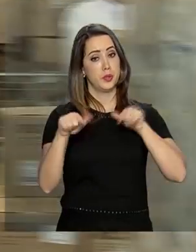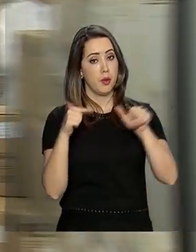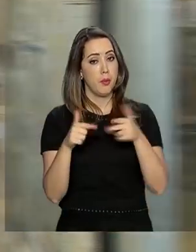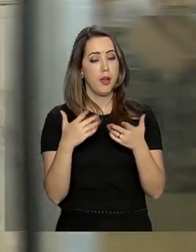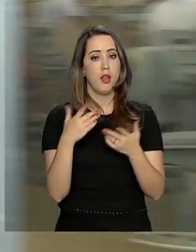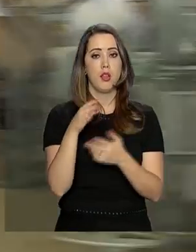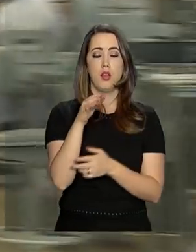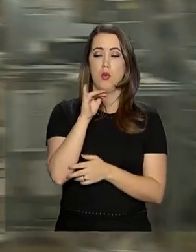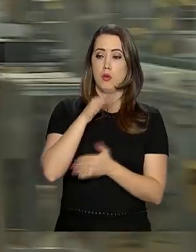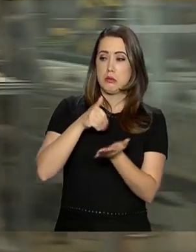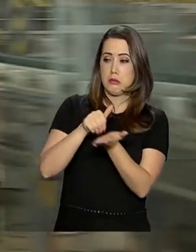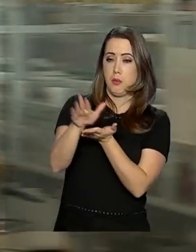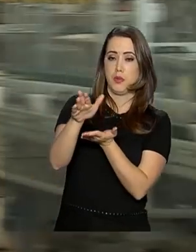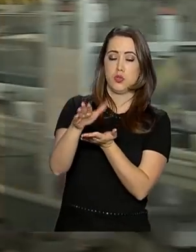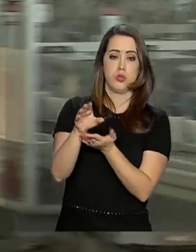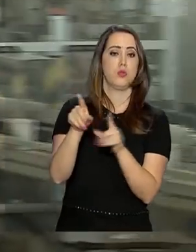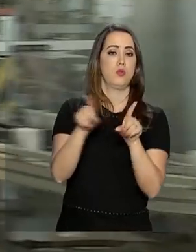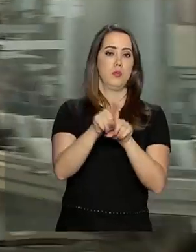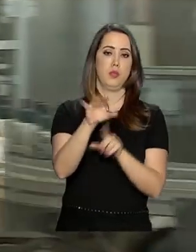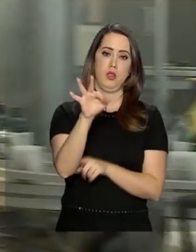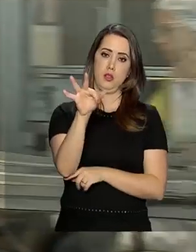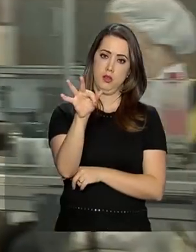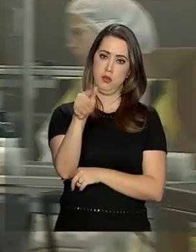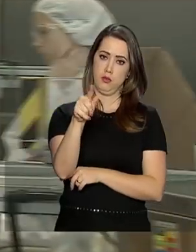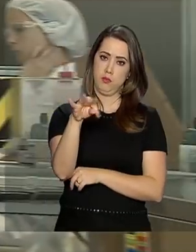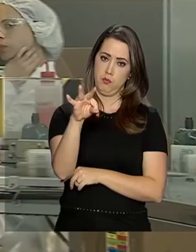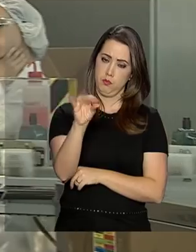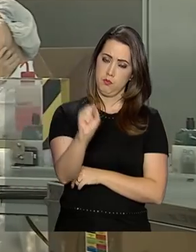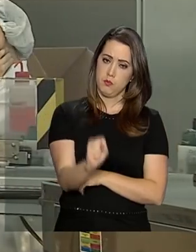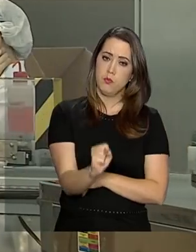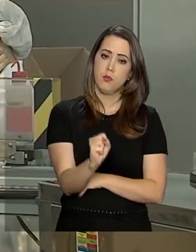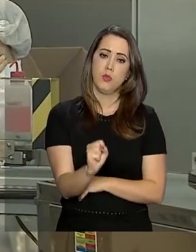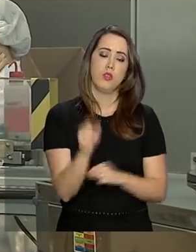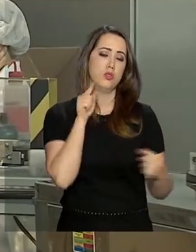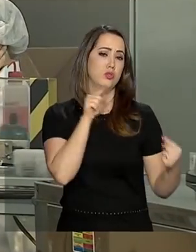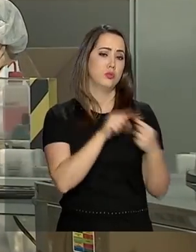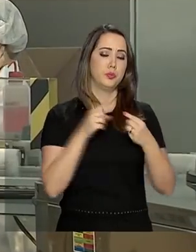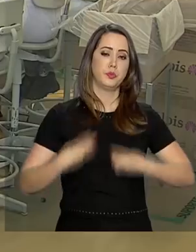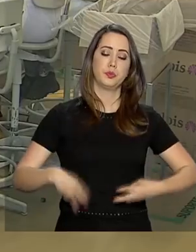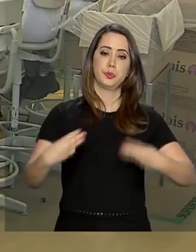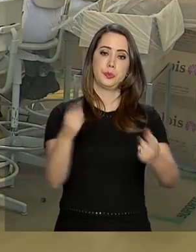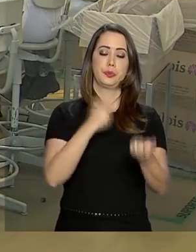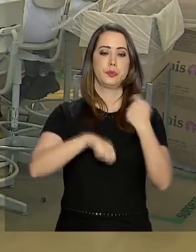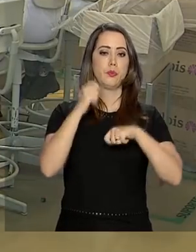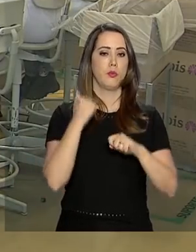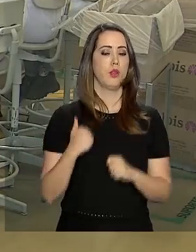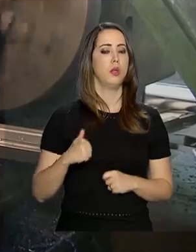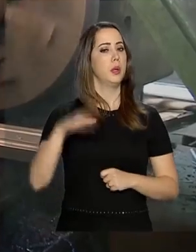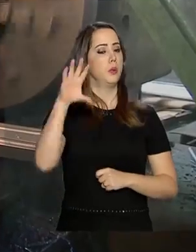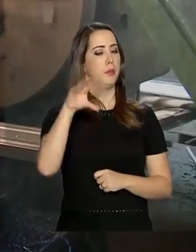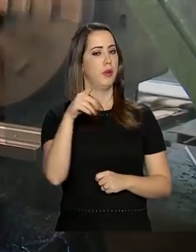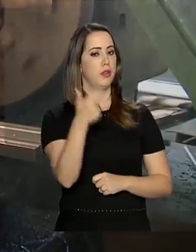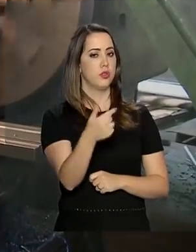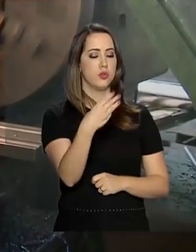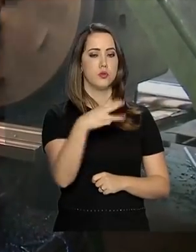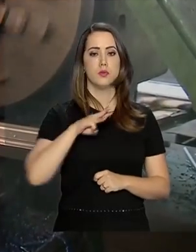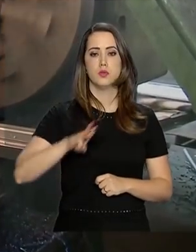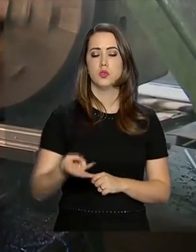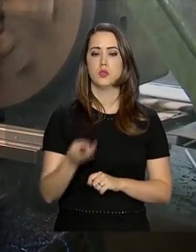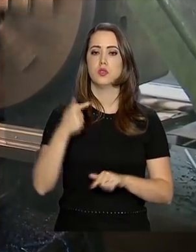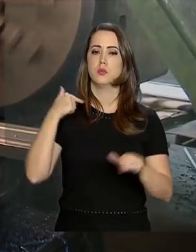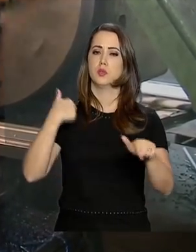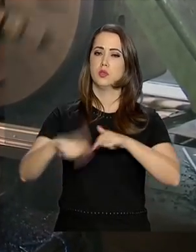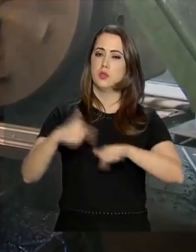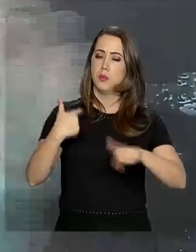prévio e FGTS. De acordo com o Ministério da Economia, já são mais de 23 milhões de